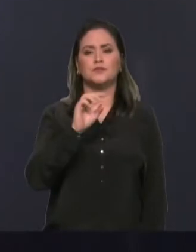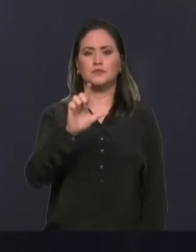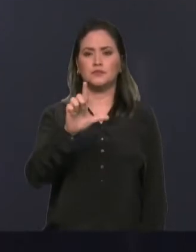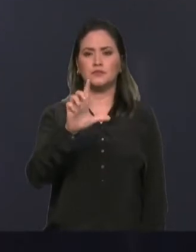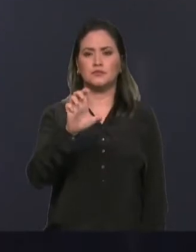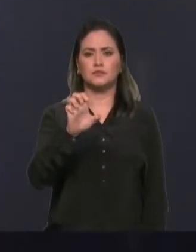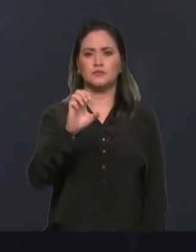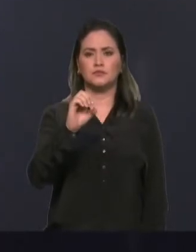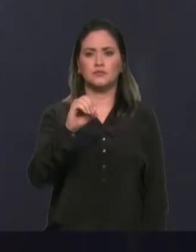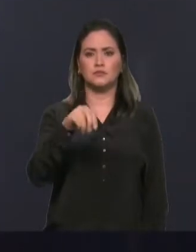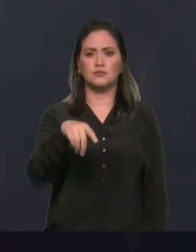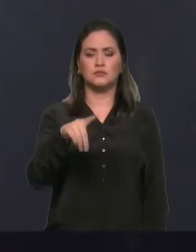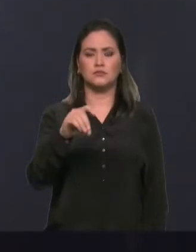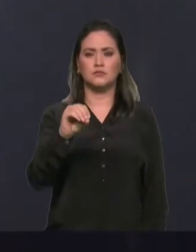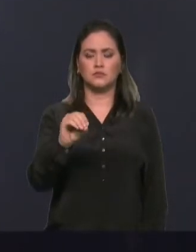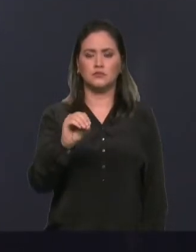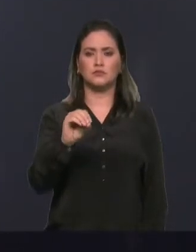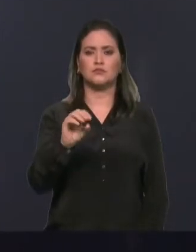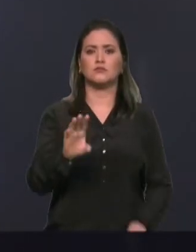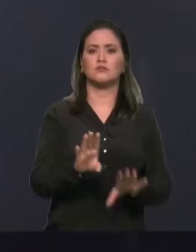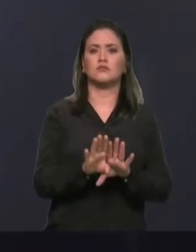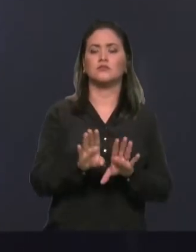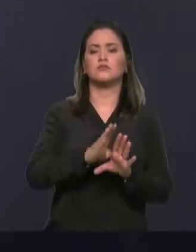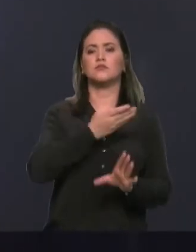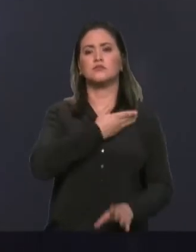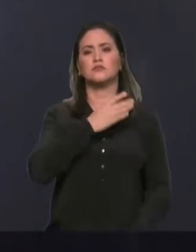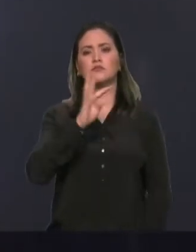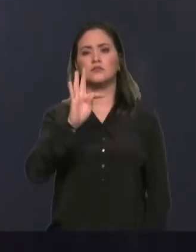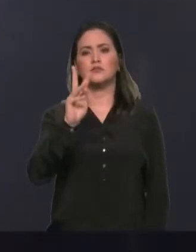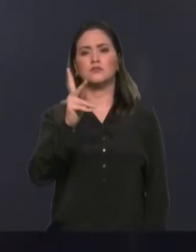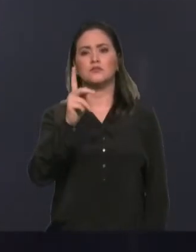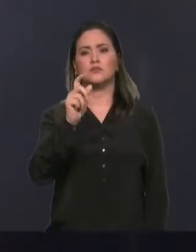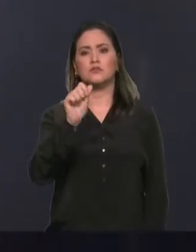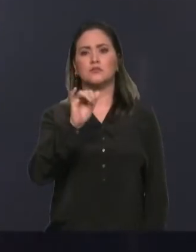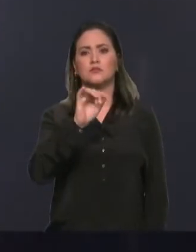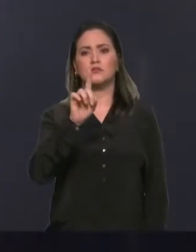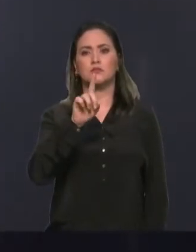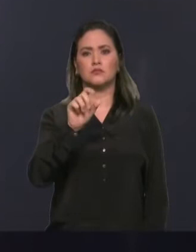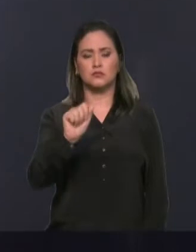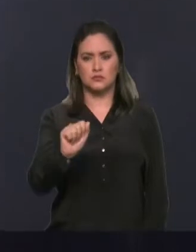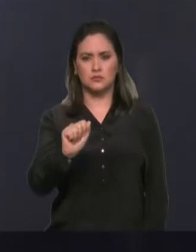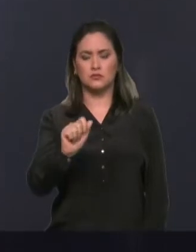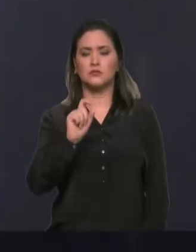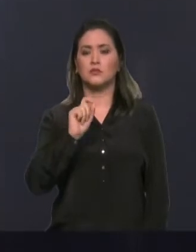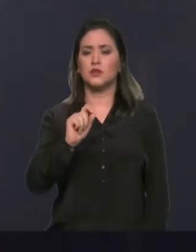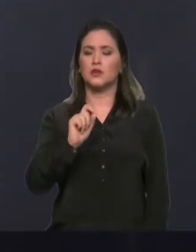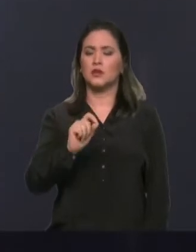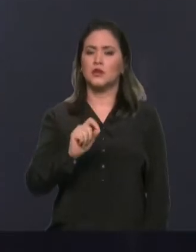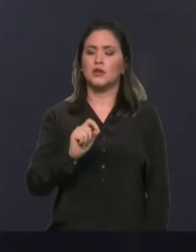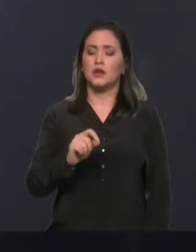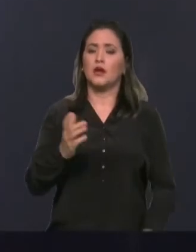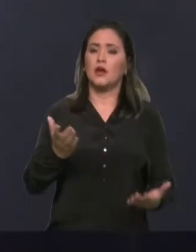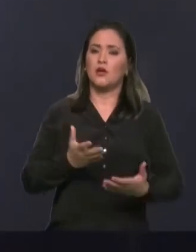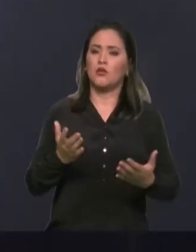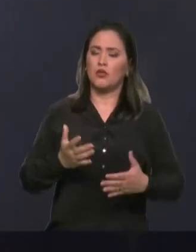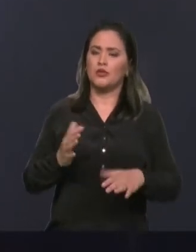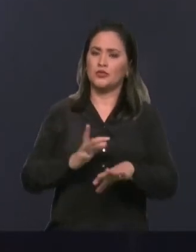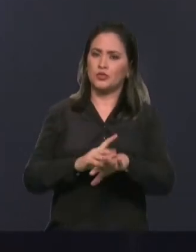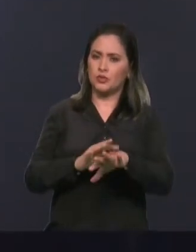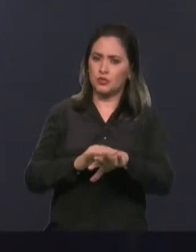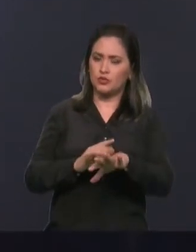e da nossa querida Thaisa, que está se recuperando aqui dessa epidemia.